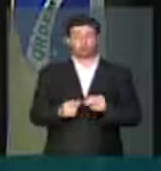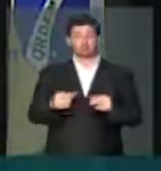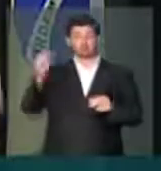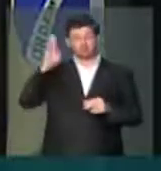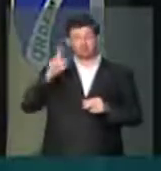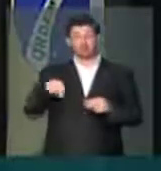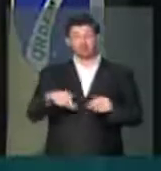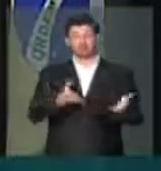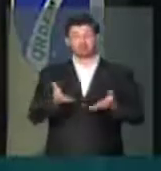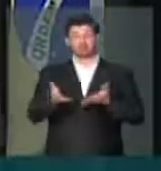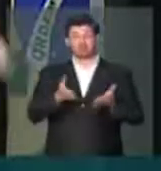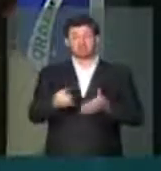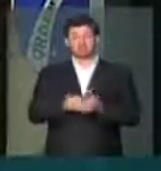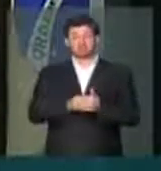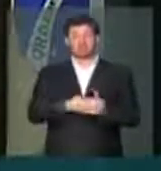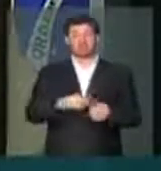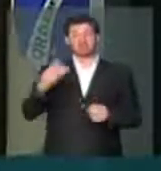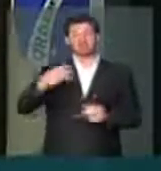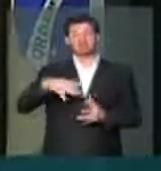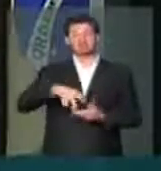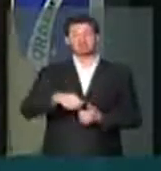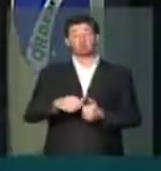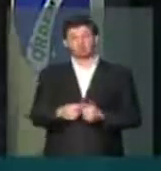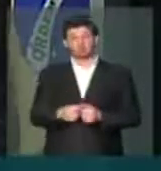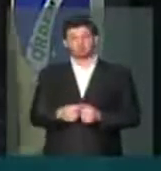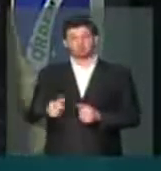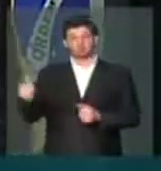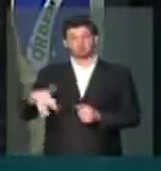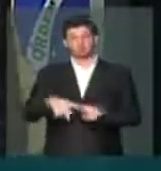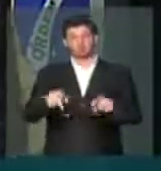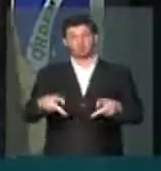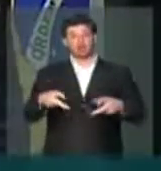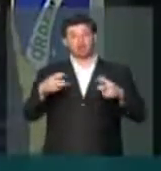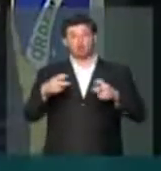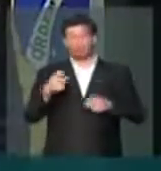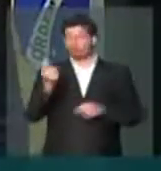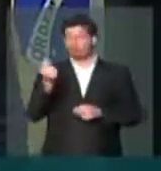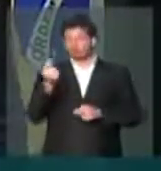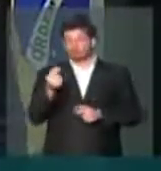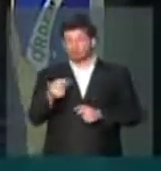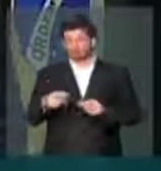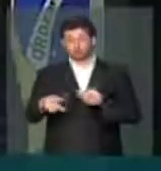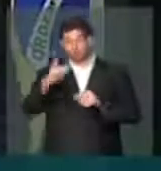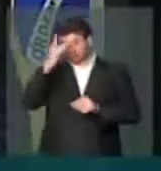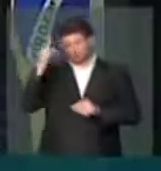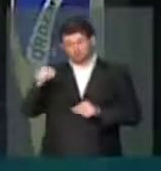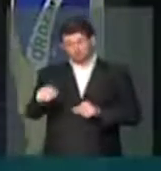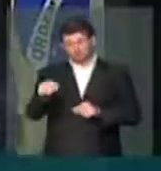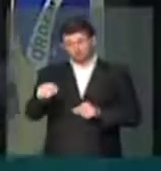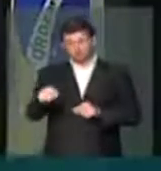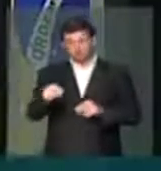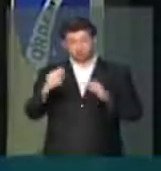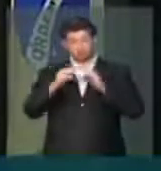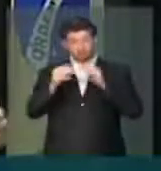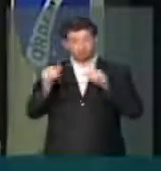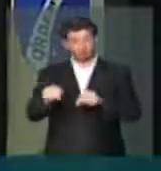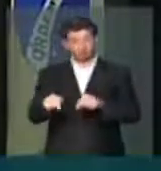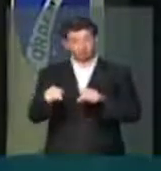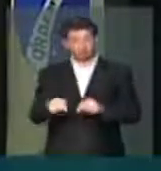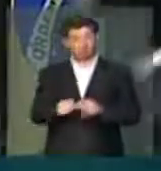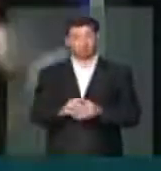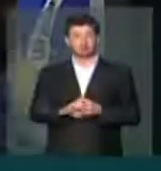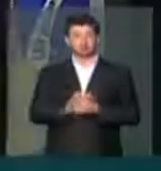prestação de serviços de terceiro mundo, mas cobra a conta dos seus condomínios, da população